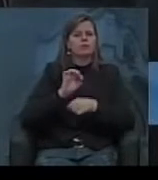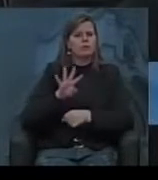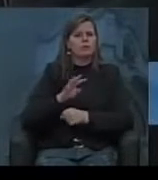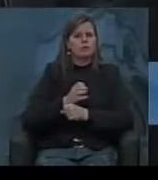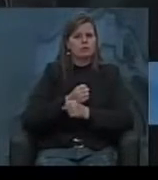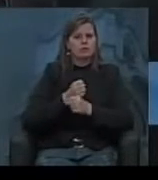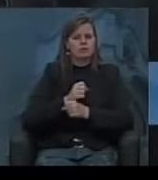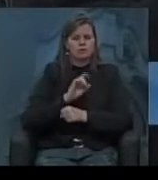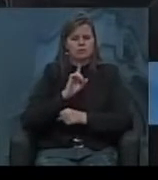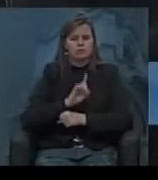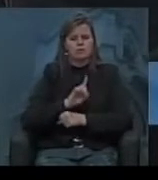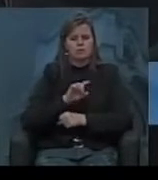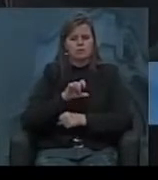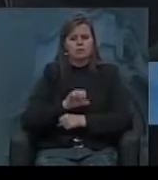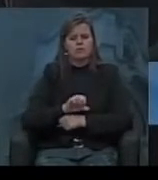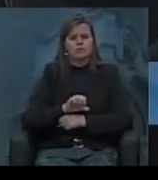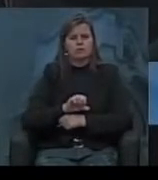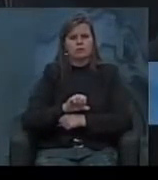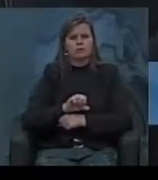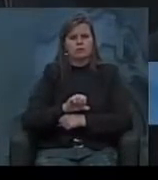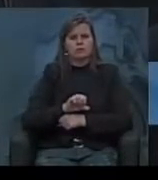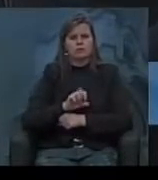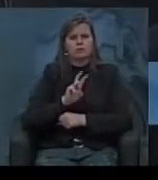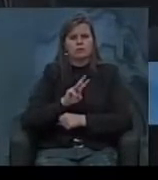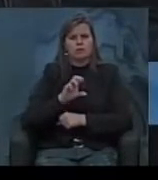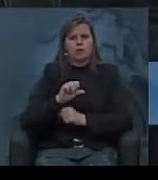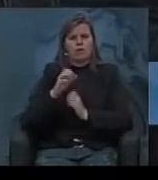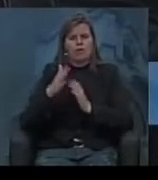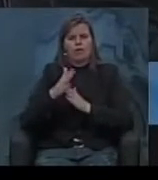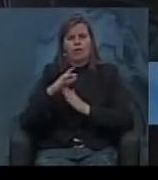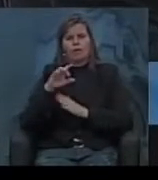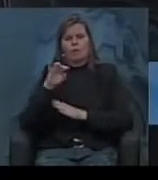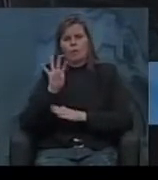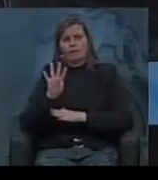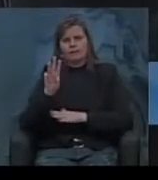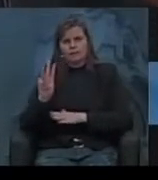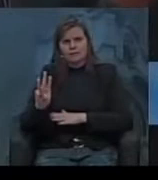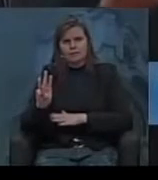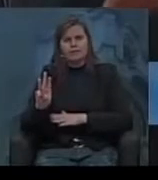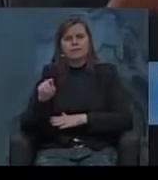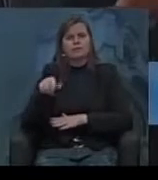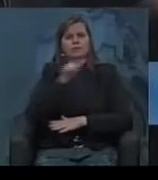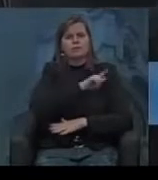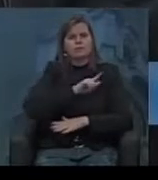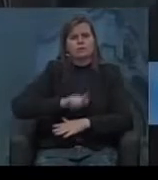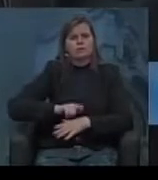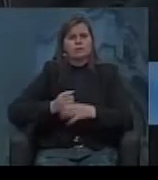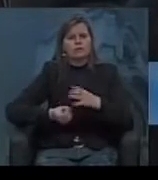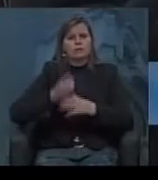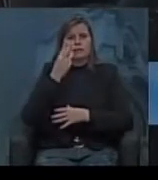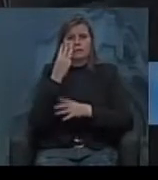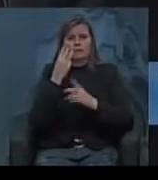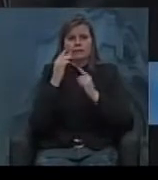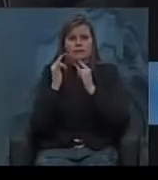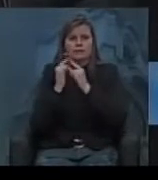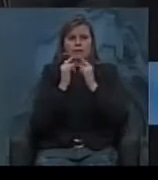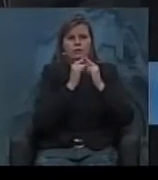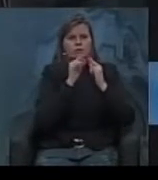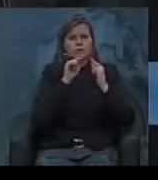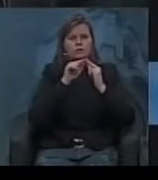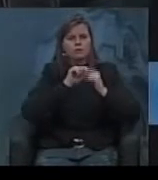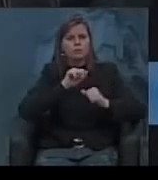anos, de 1939 a 1943, o governo brasileiro cria três institutos que mudaram a história do país.